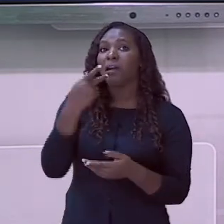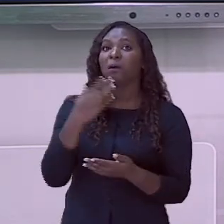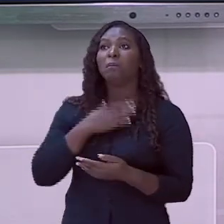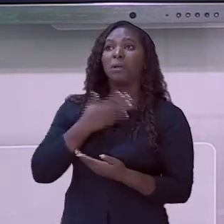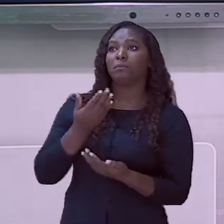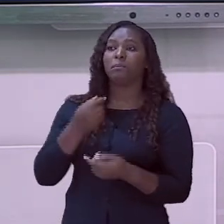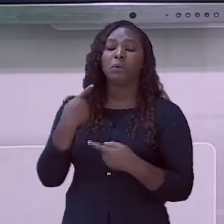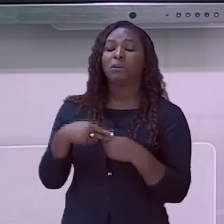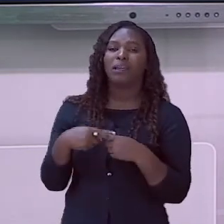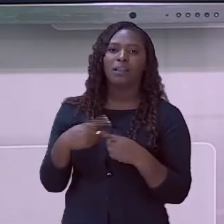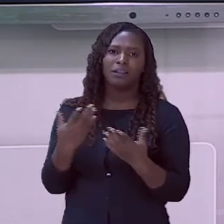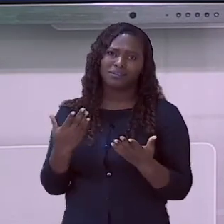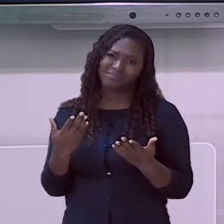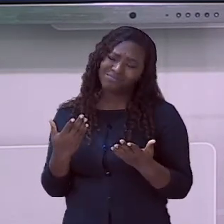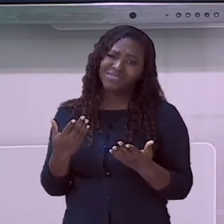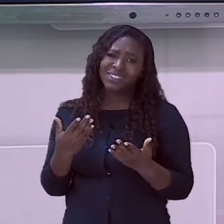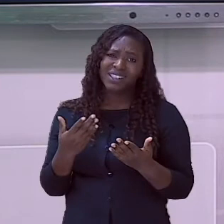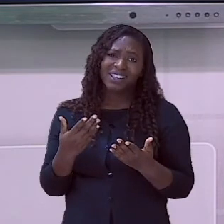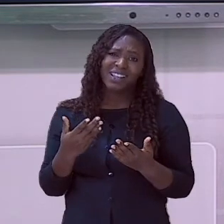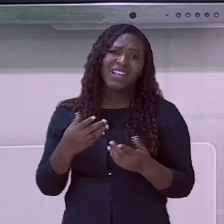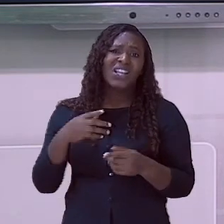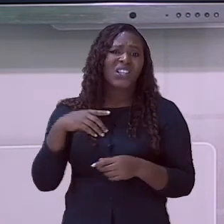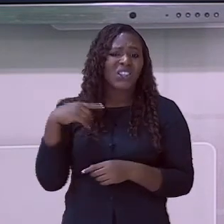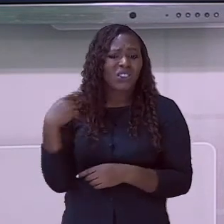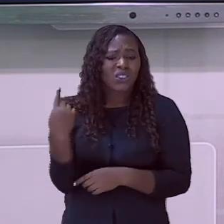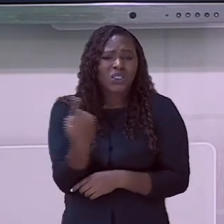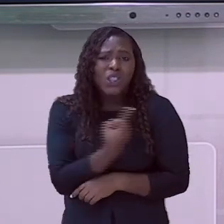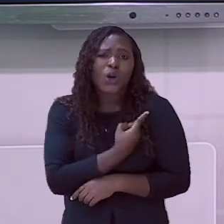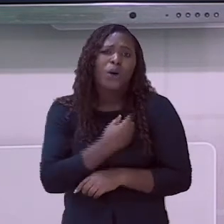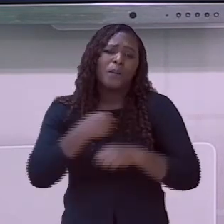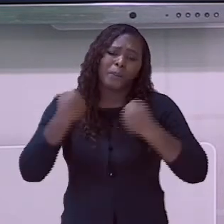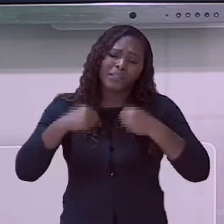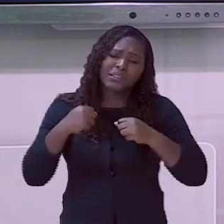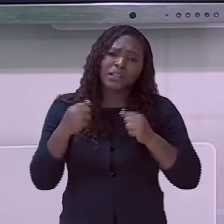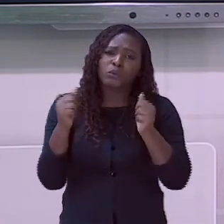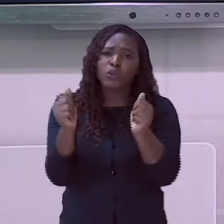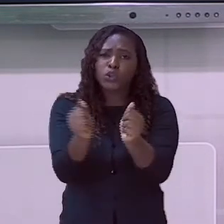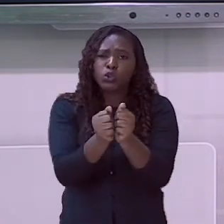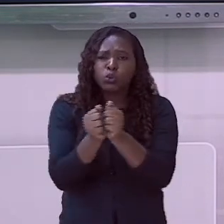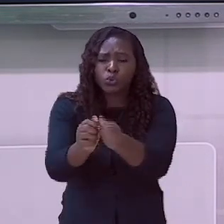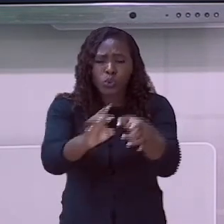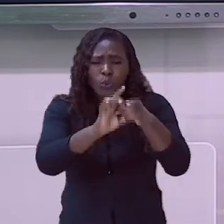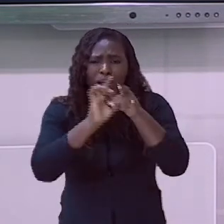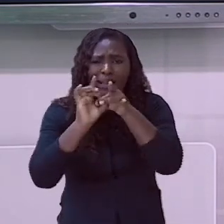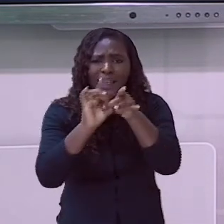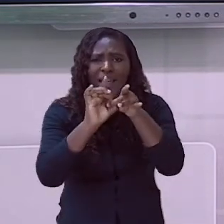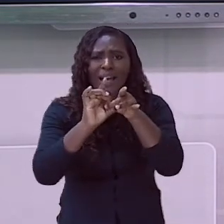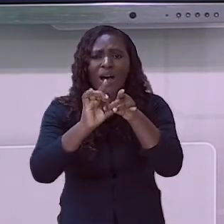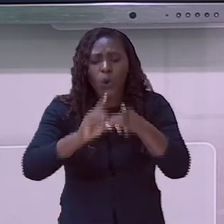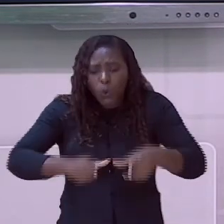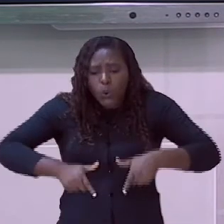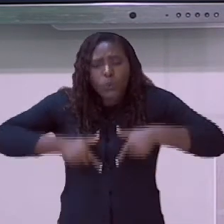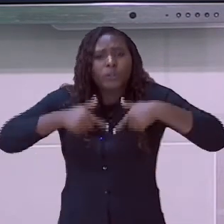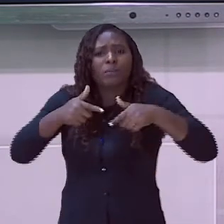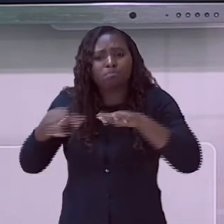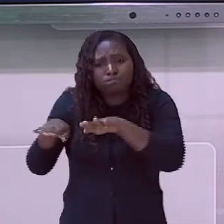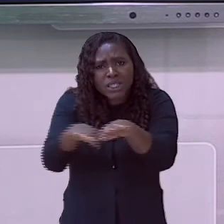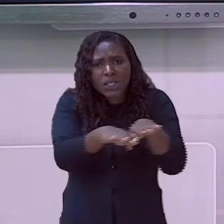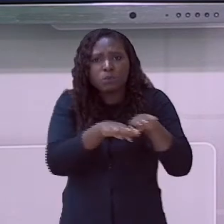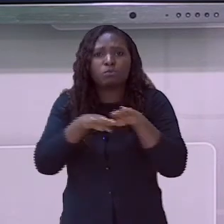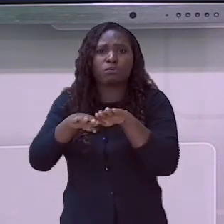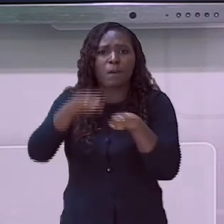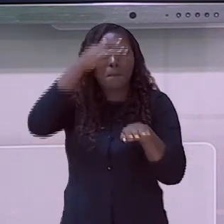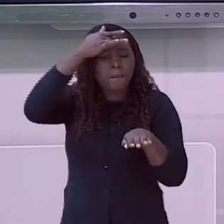pessoa com deficiência visual, por sua igualdade de condições, pelo seu direito de ir e vir,